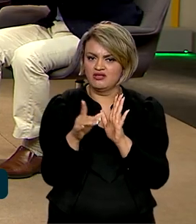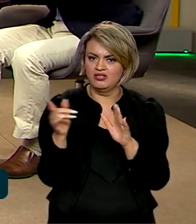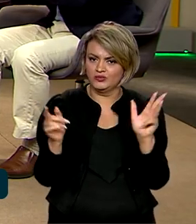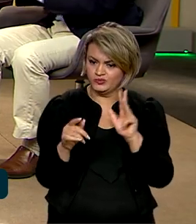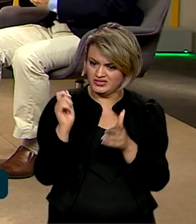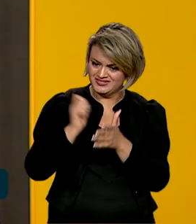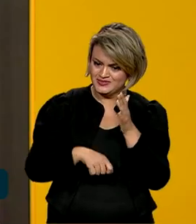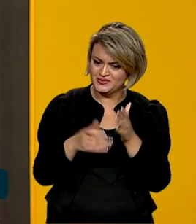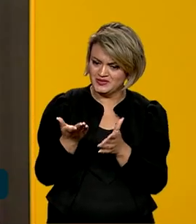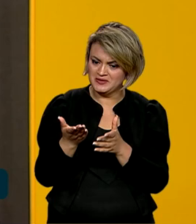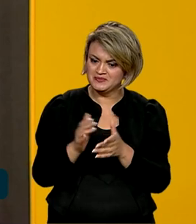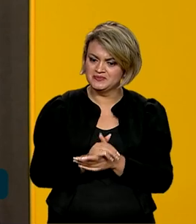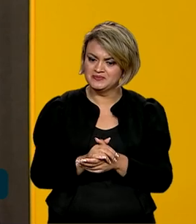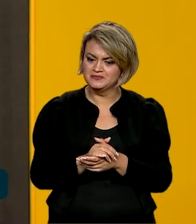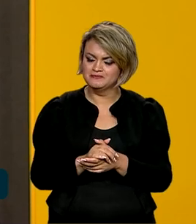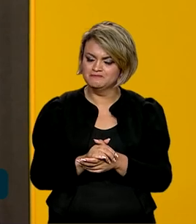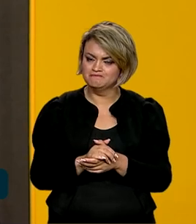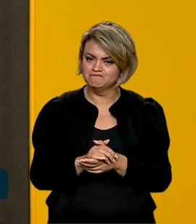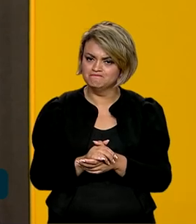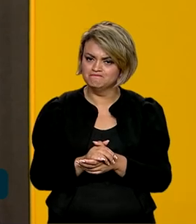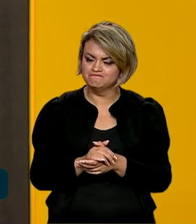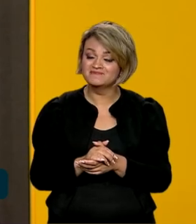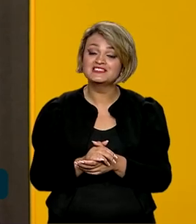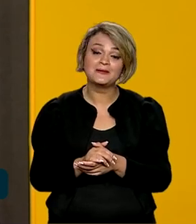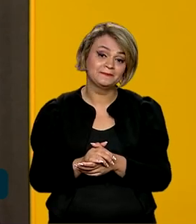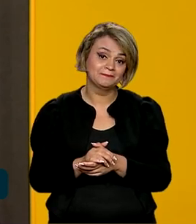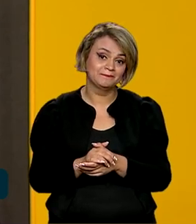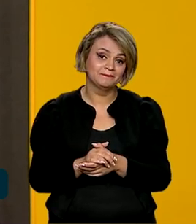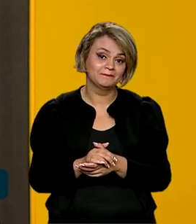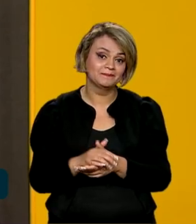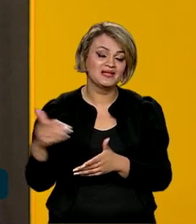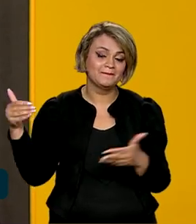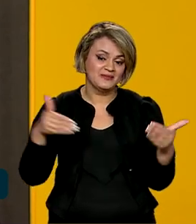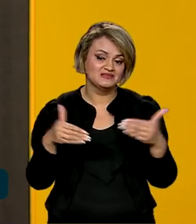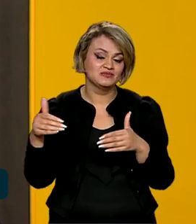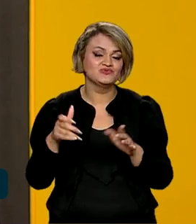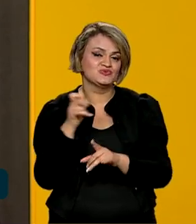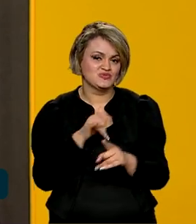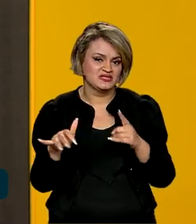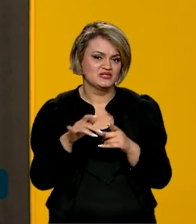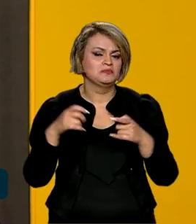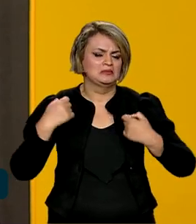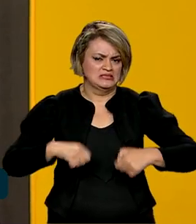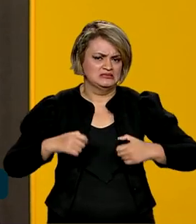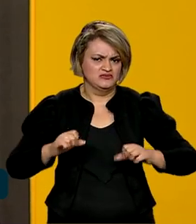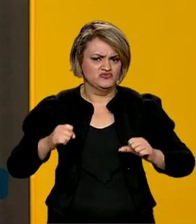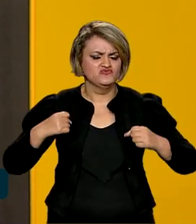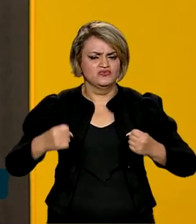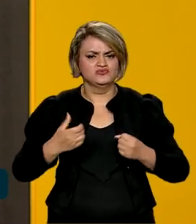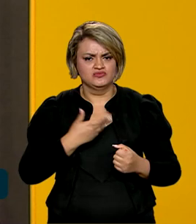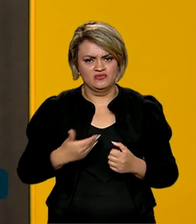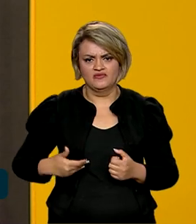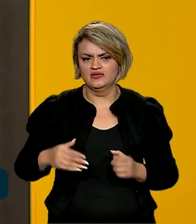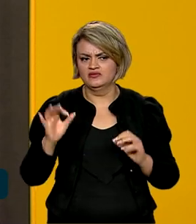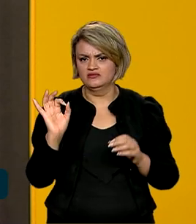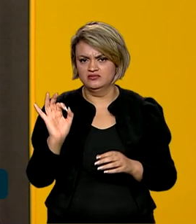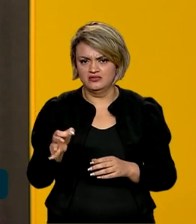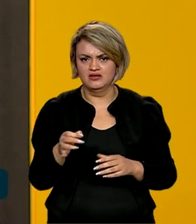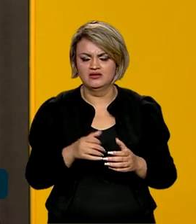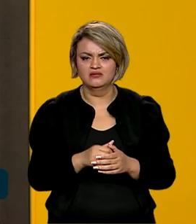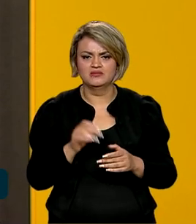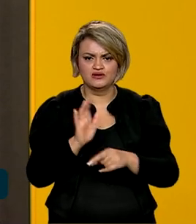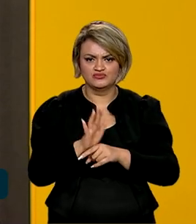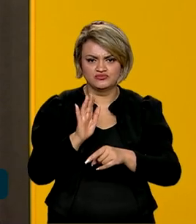a partir desse diálogo, não Ou seja, a participação social exige um grande esforço do governo para tornar realmente